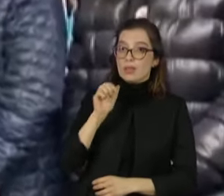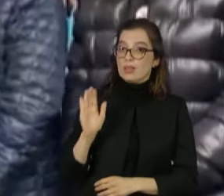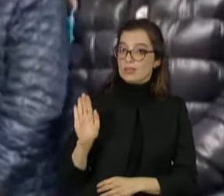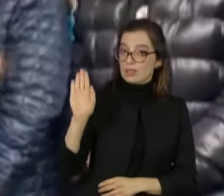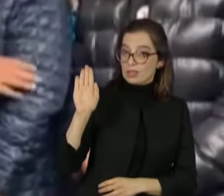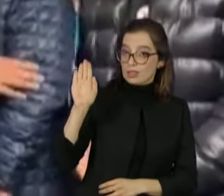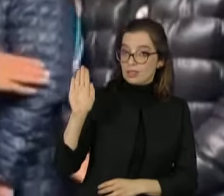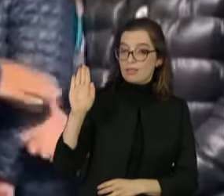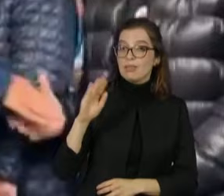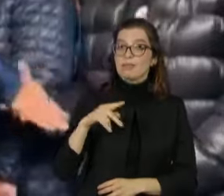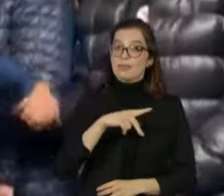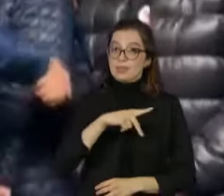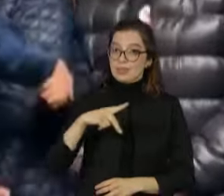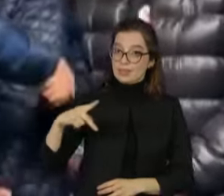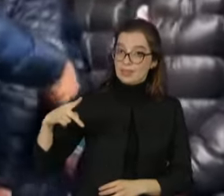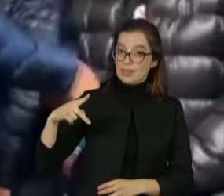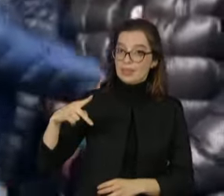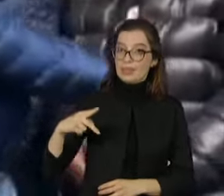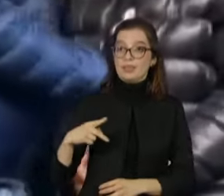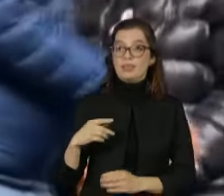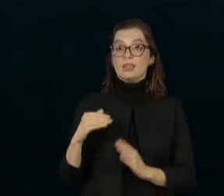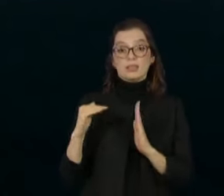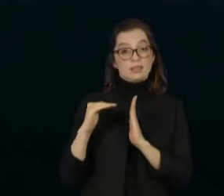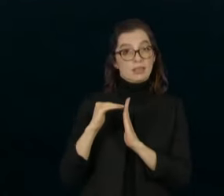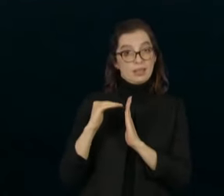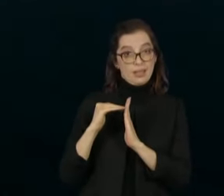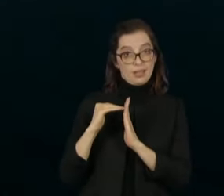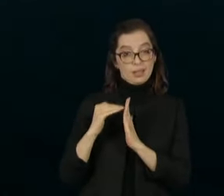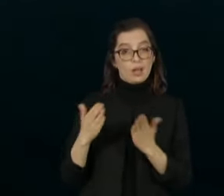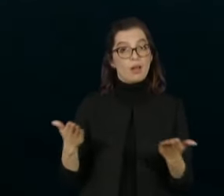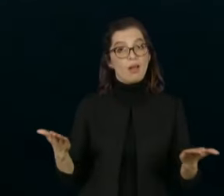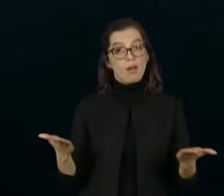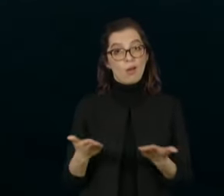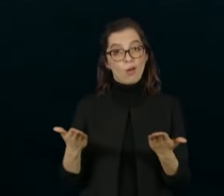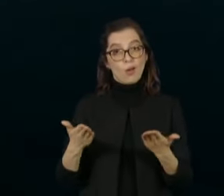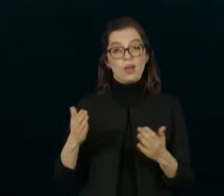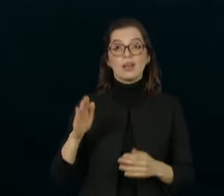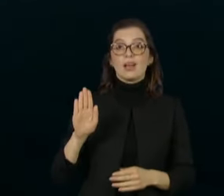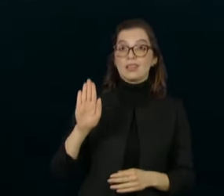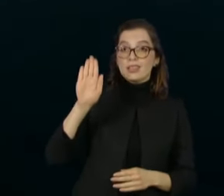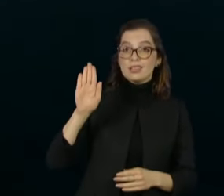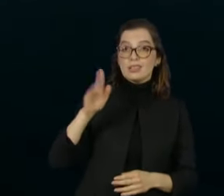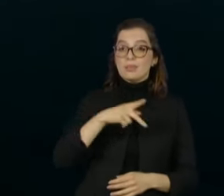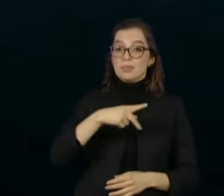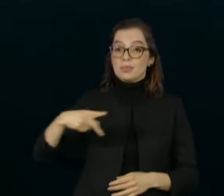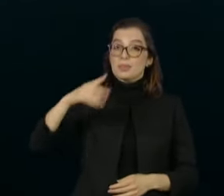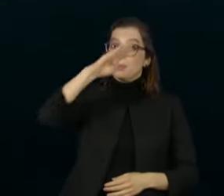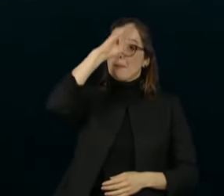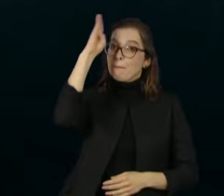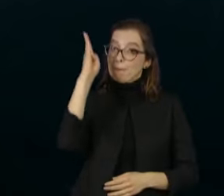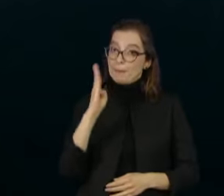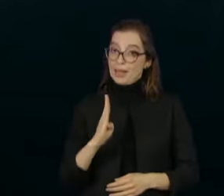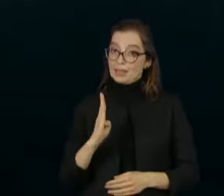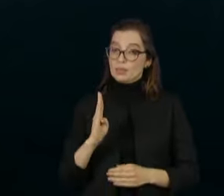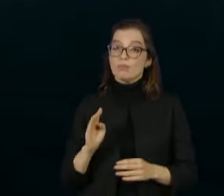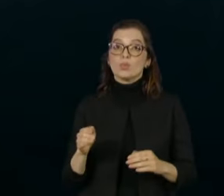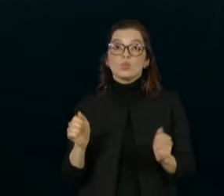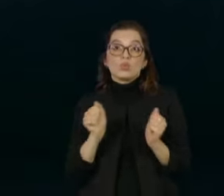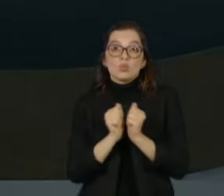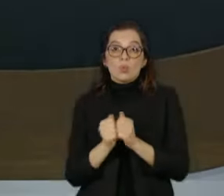Ela disputa pela primeira vez o Palácio do Planalto e sua vice é a também senadora Mara Gabrilli, do PSDB.